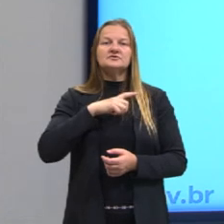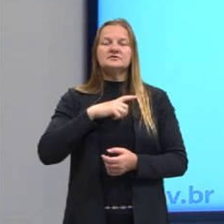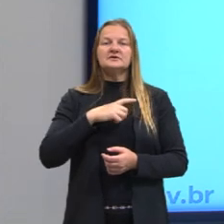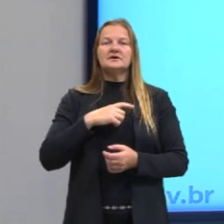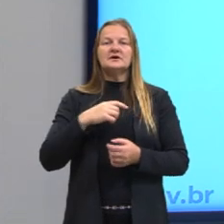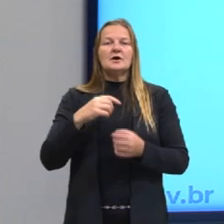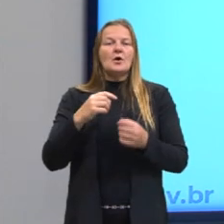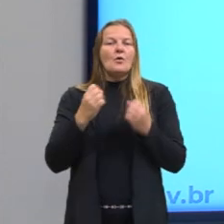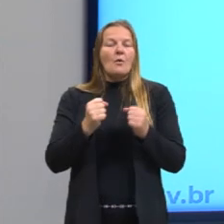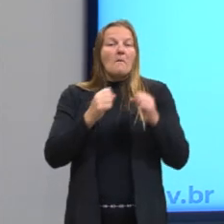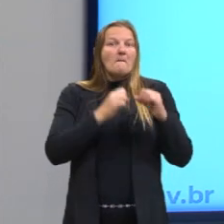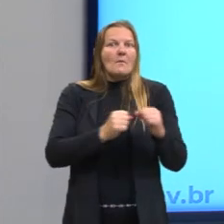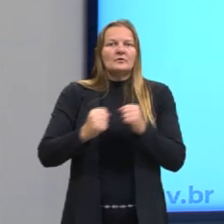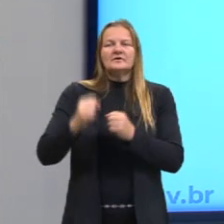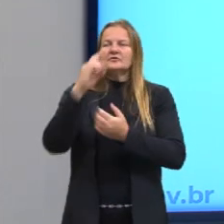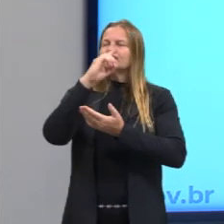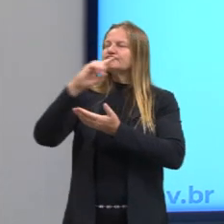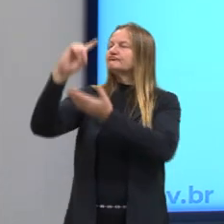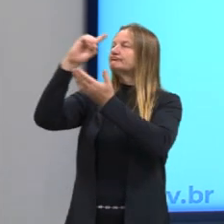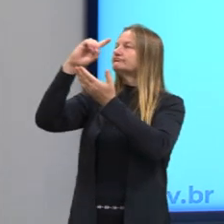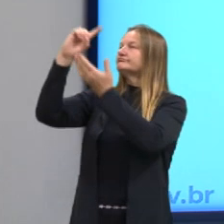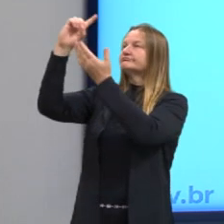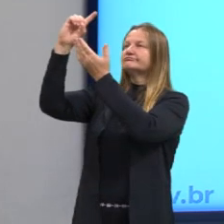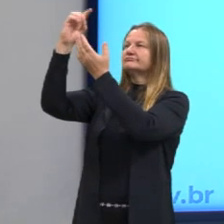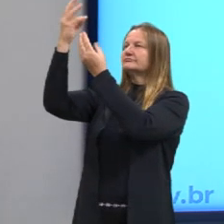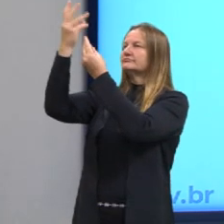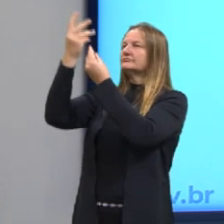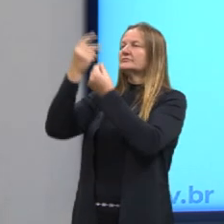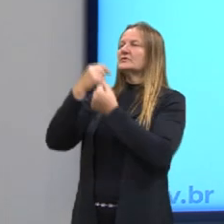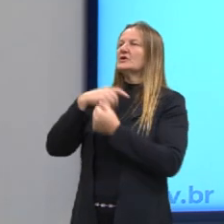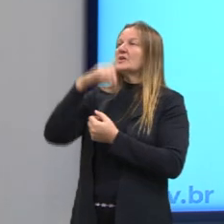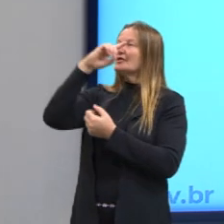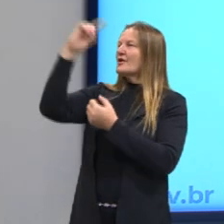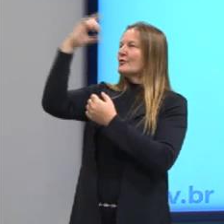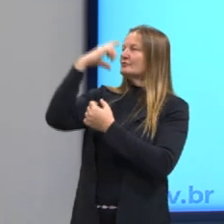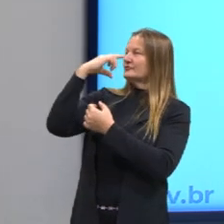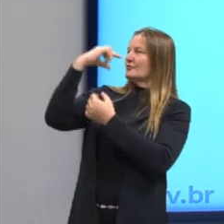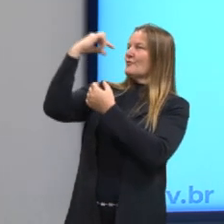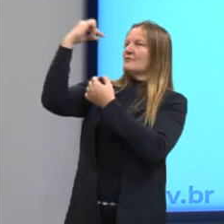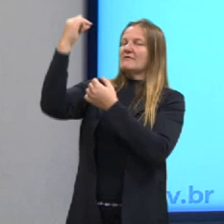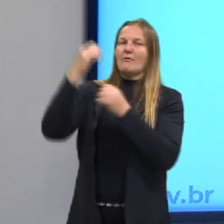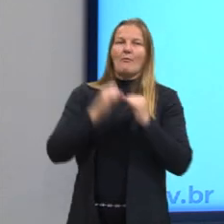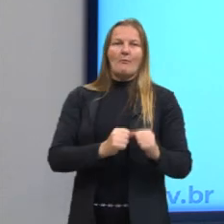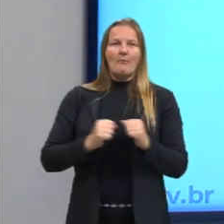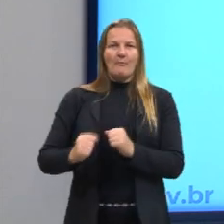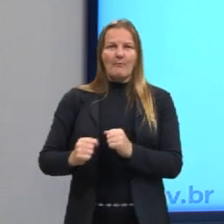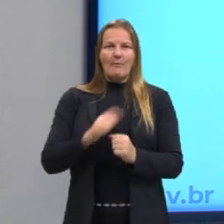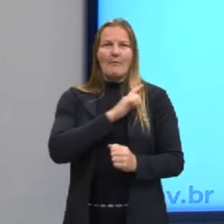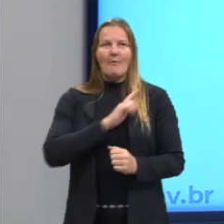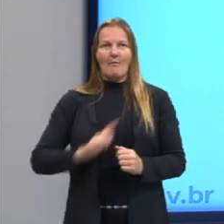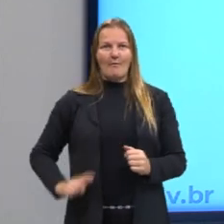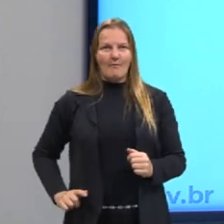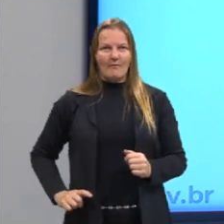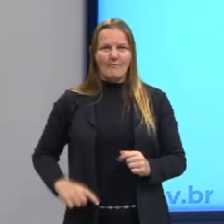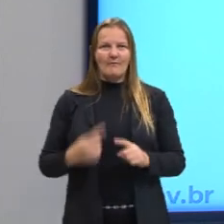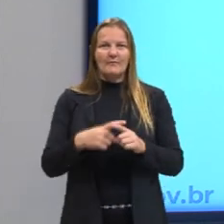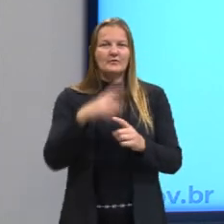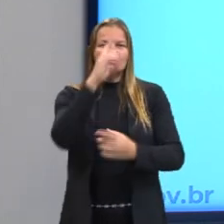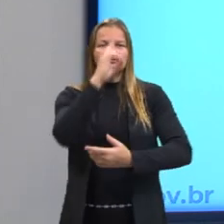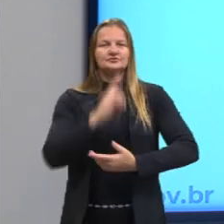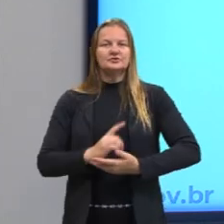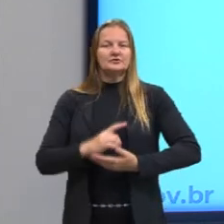dos reis, que esses reis, então, teriam sido escolhidos por Deus para governar. Então, por isso, eles tinham esse direito